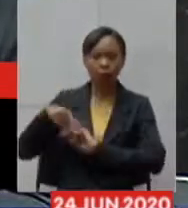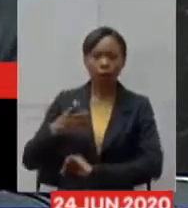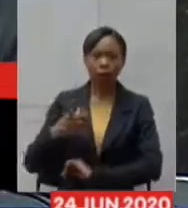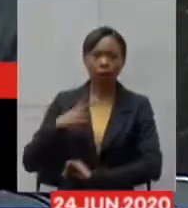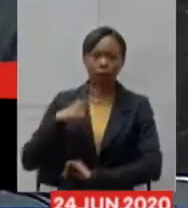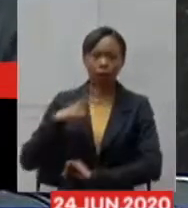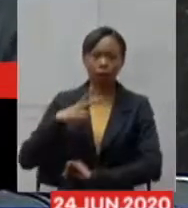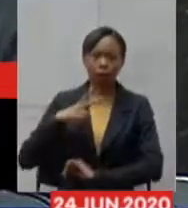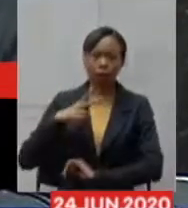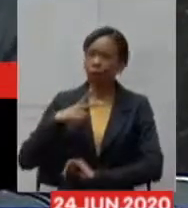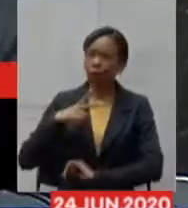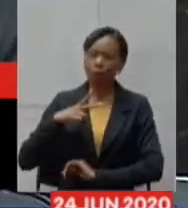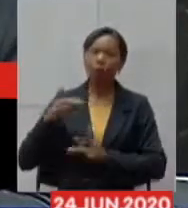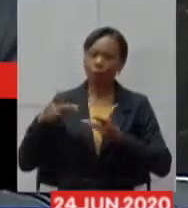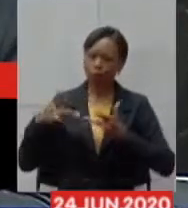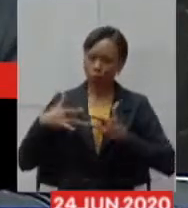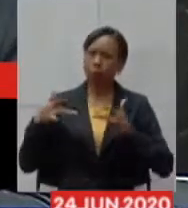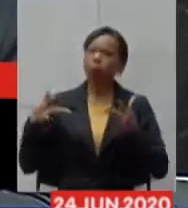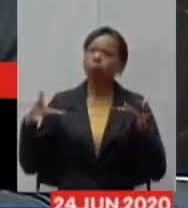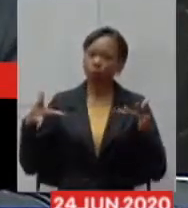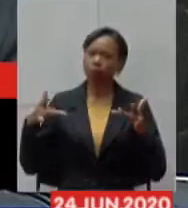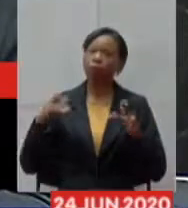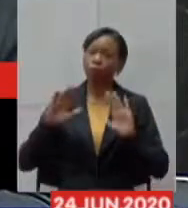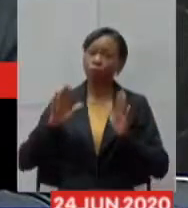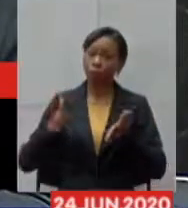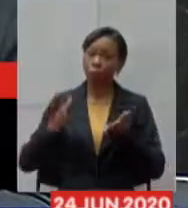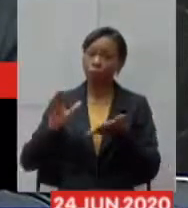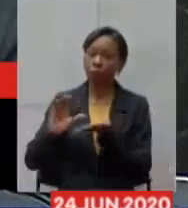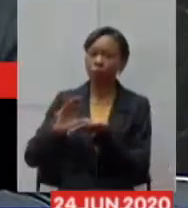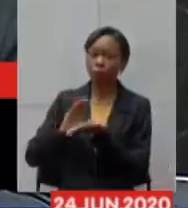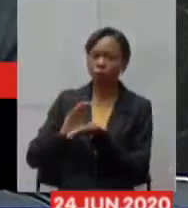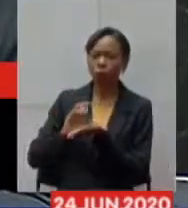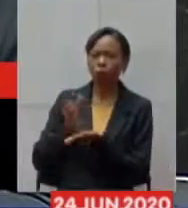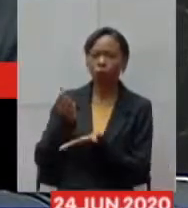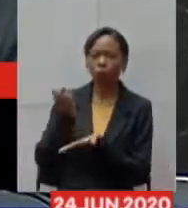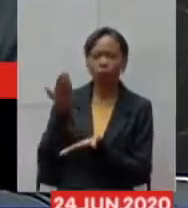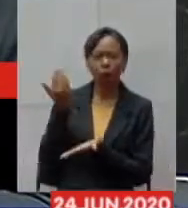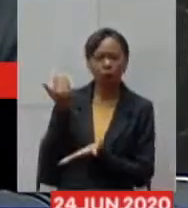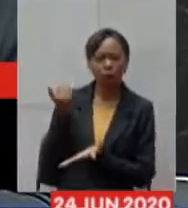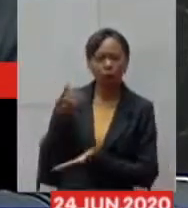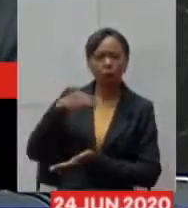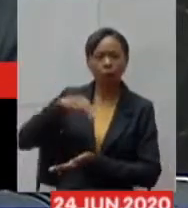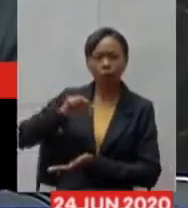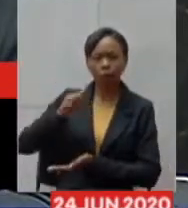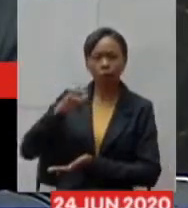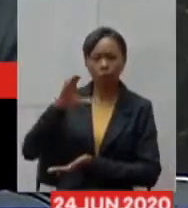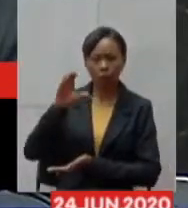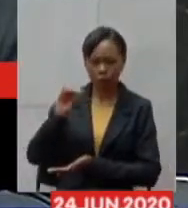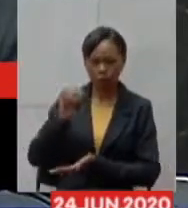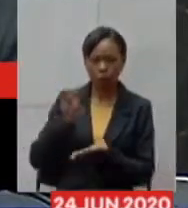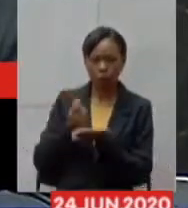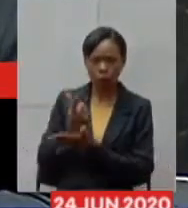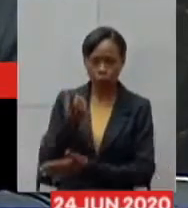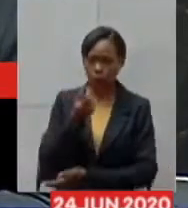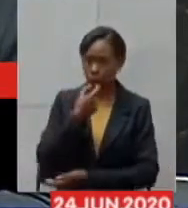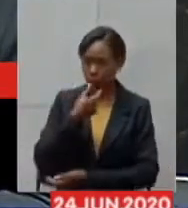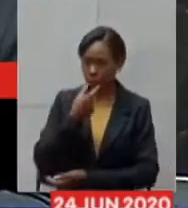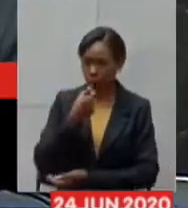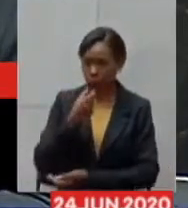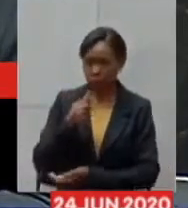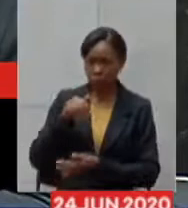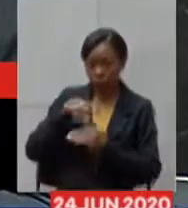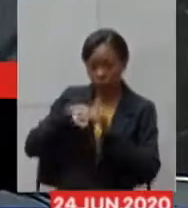filantrópicas que receberam valores lá em março para adquirir medicamentos e o estoque esse